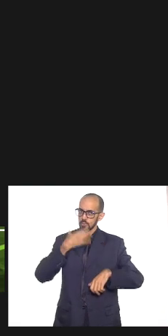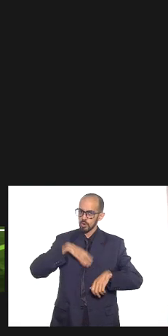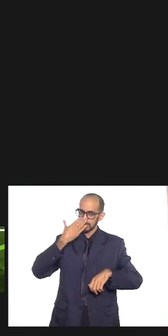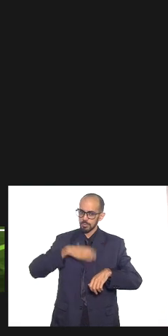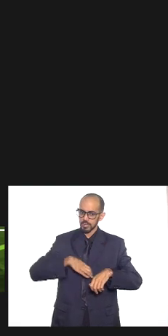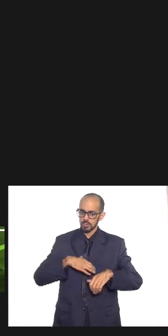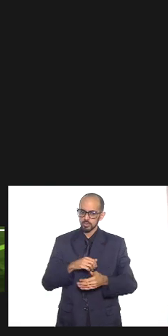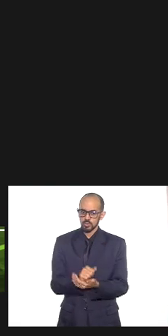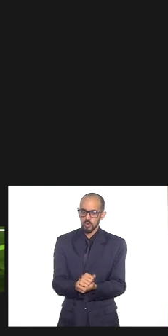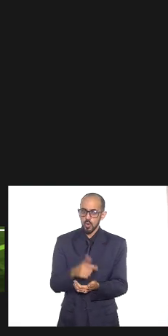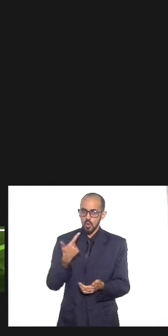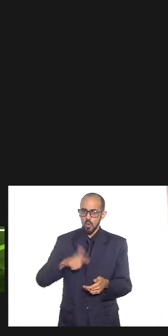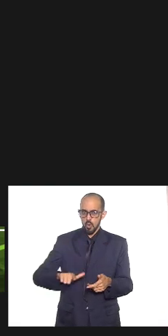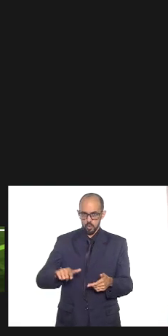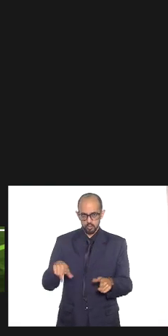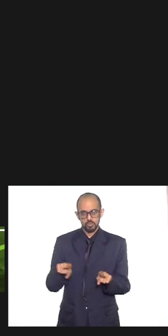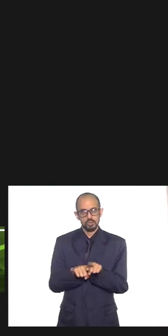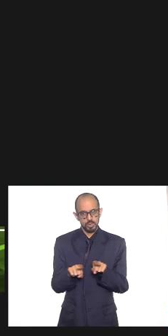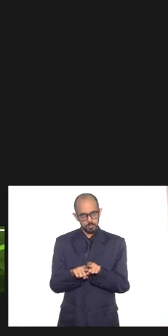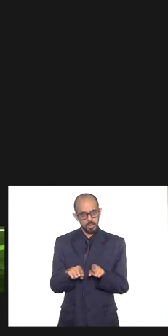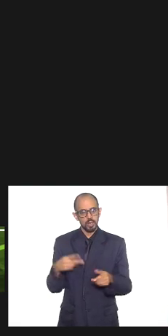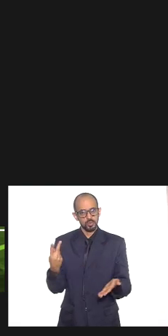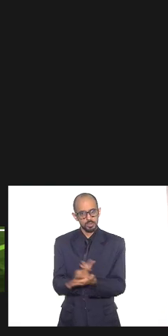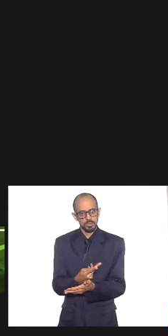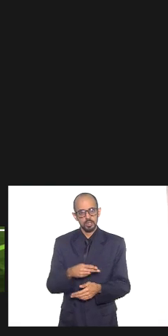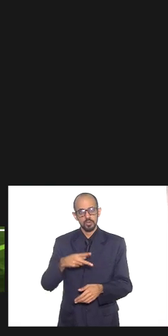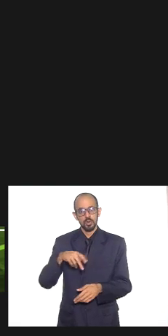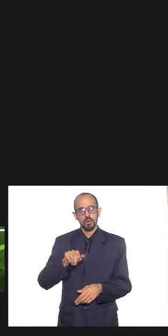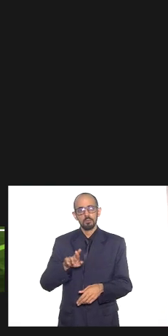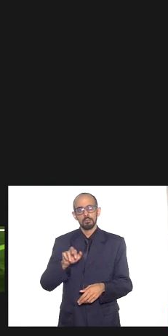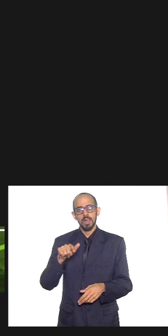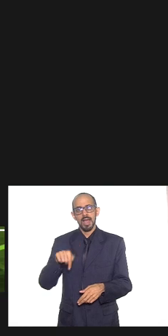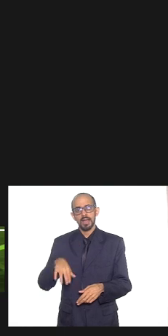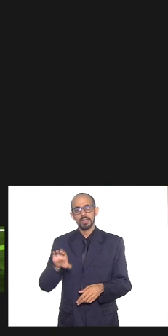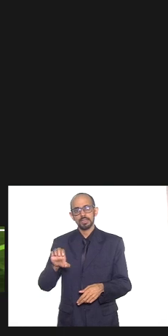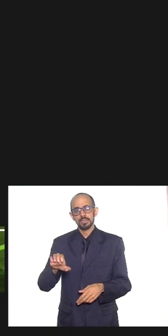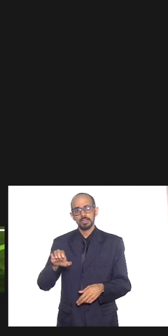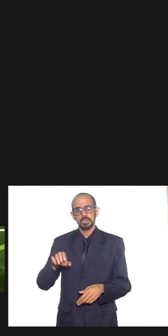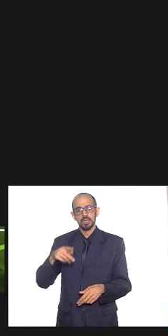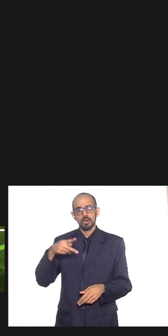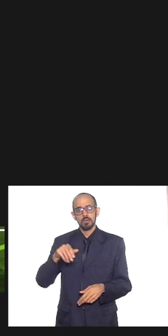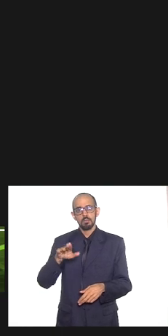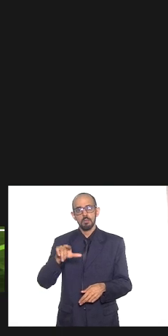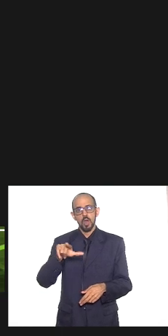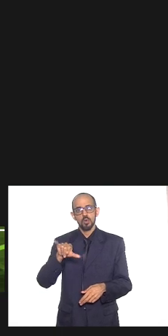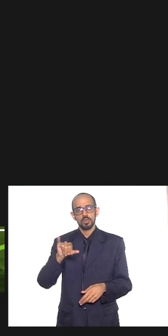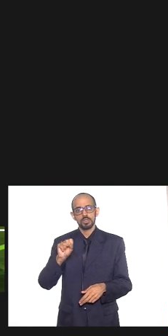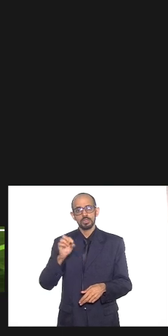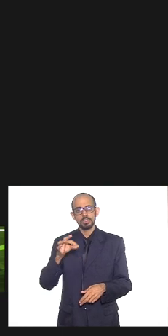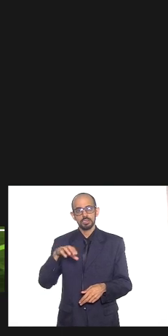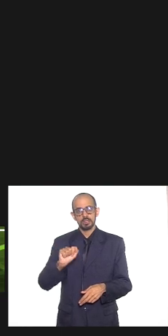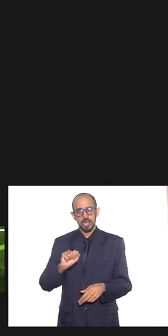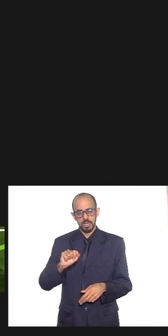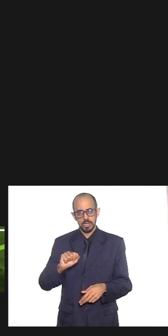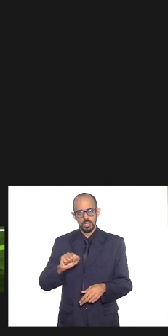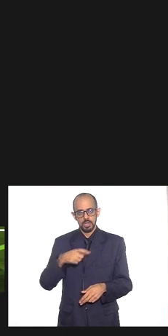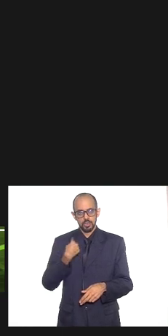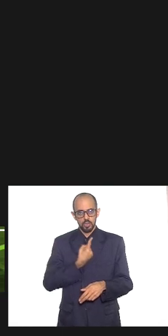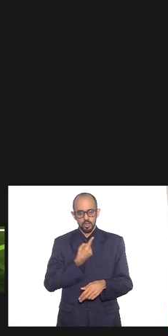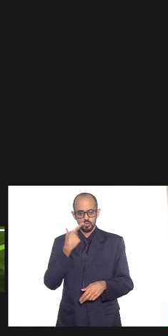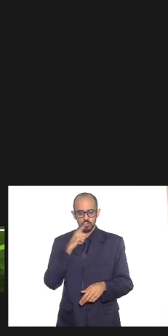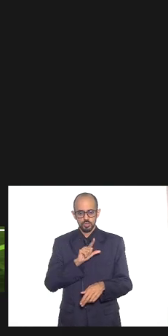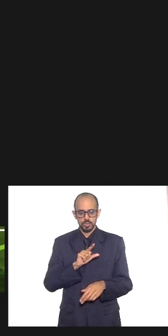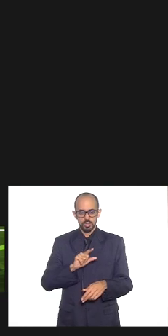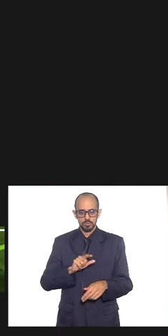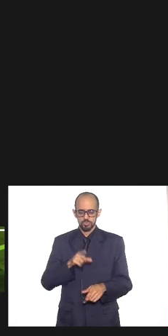condutas aconteceram no parque paulista no parque paulista nós conseguimos também procedimentos com identificação